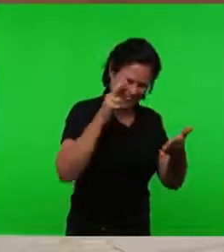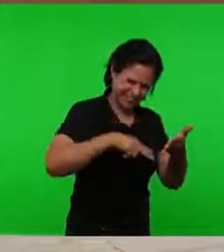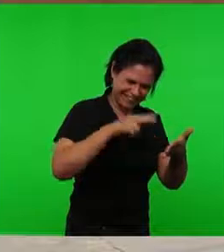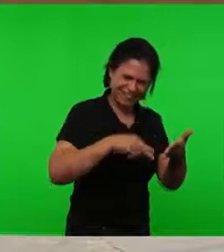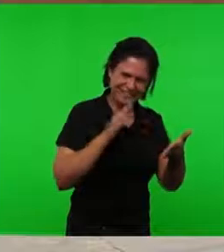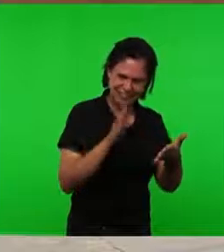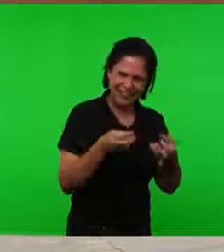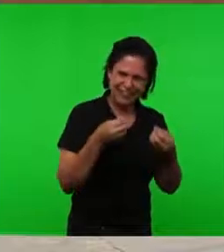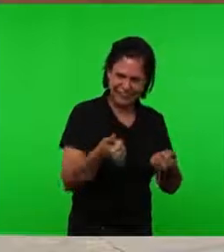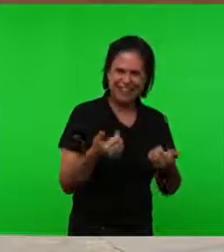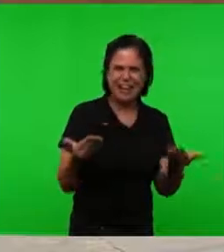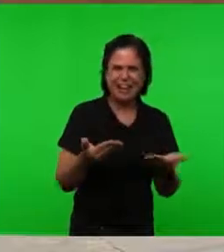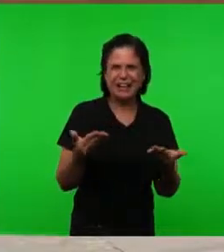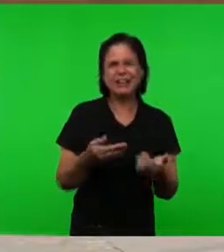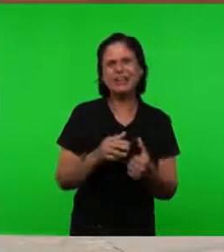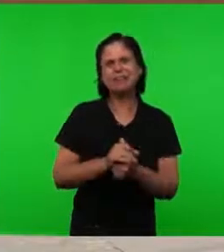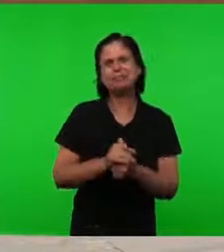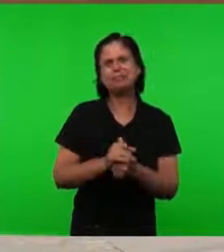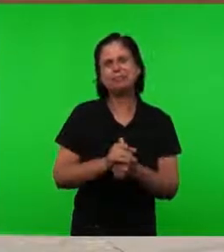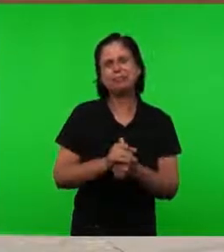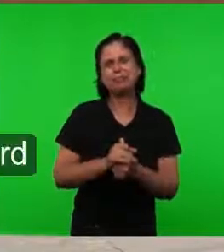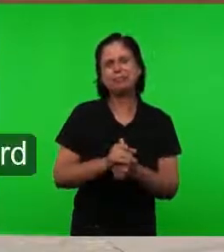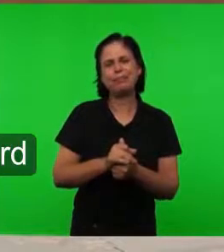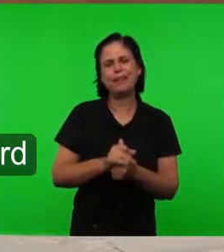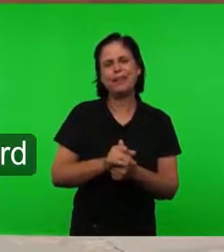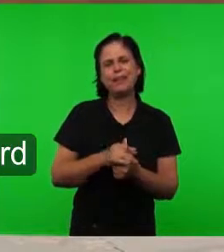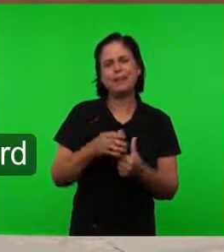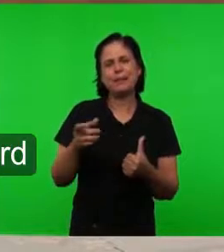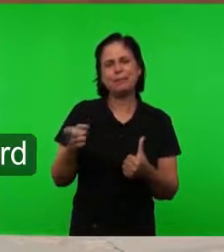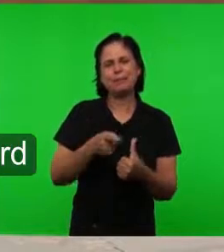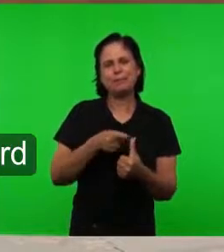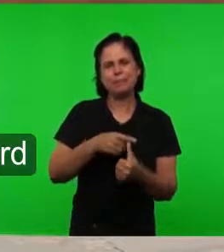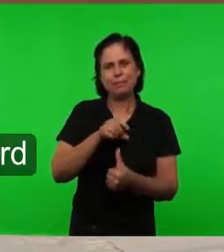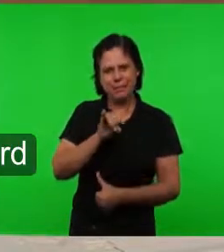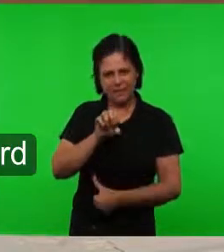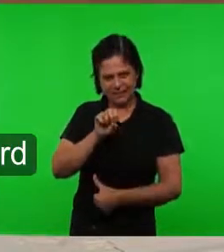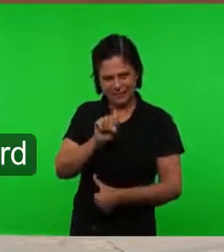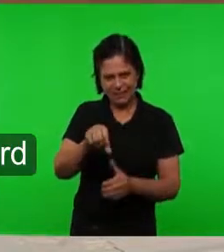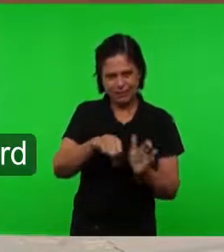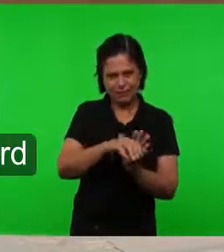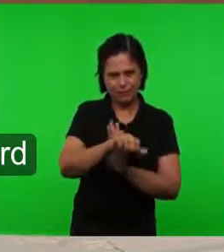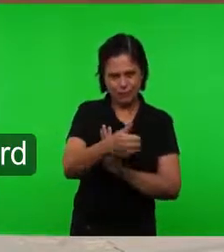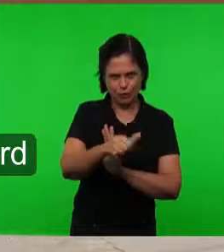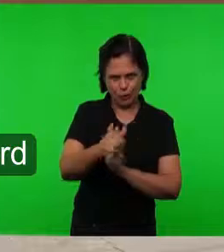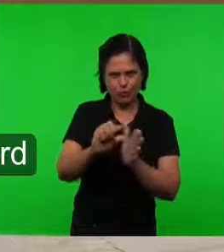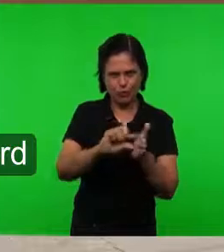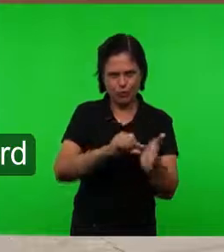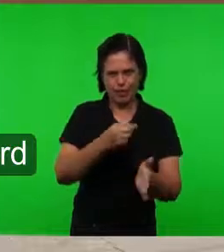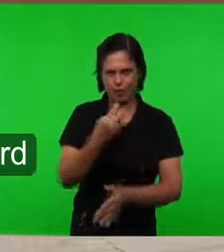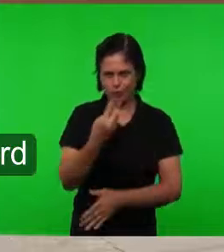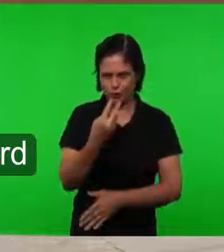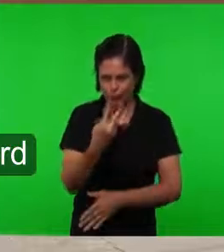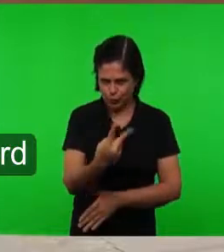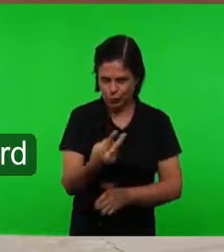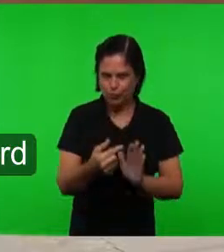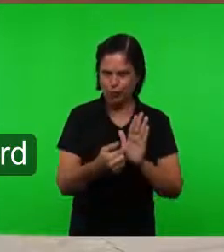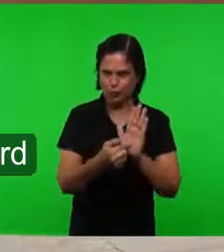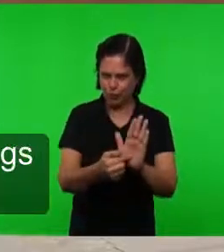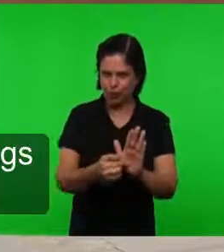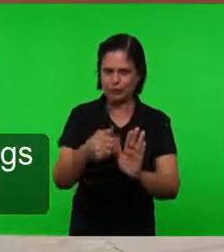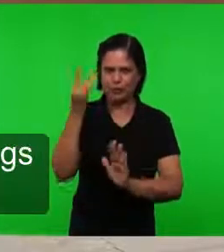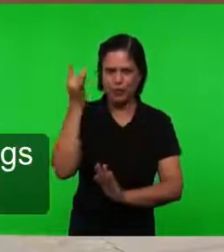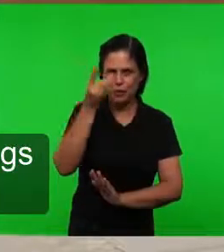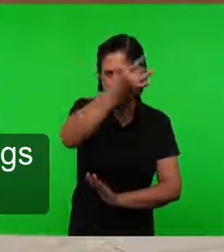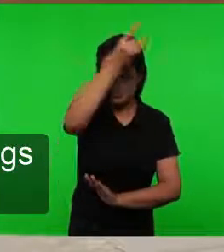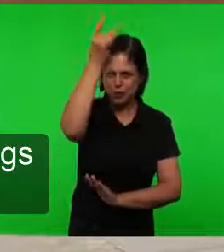Primeiramente A expressão Do profeta Isaías No capítulo onze Verso dois Sobre o Espírito do